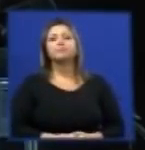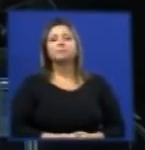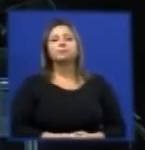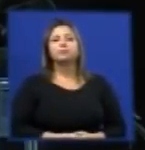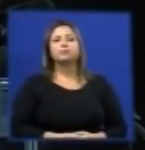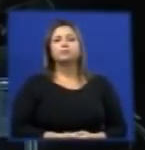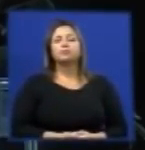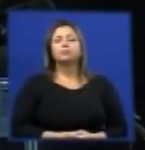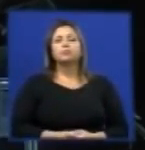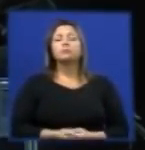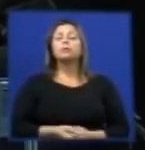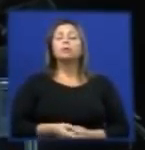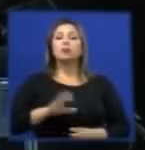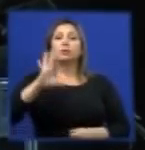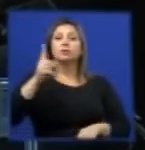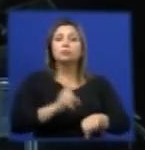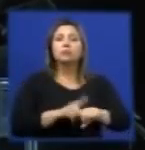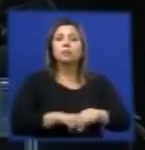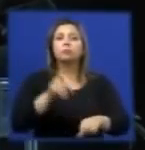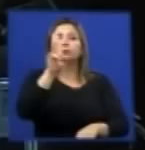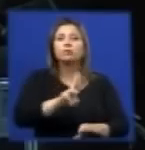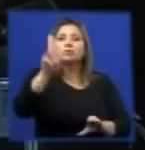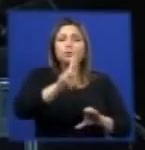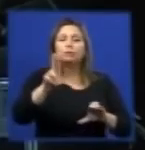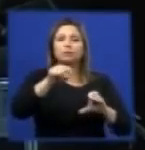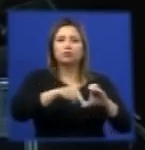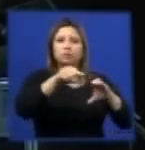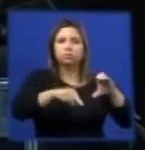Na utilização dos pneus, o que acontece?